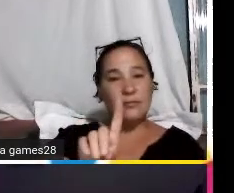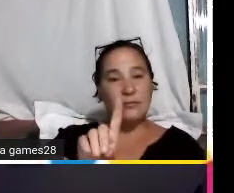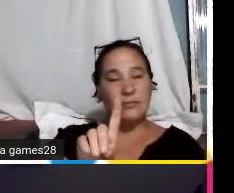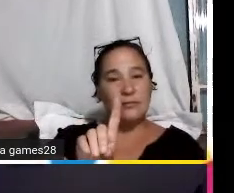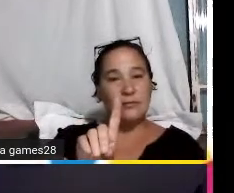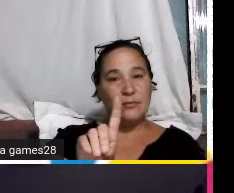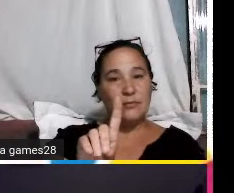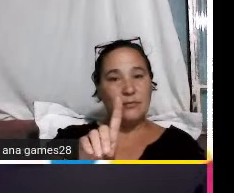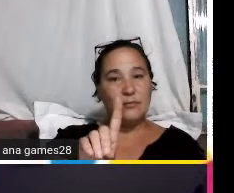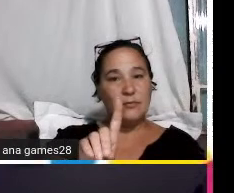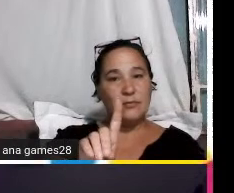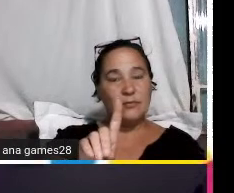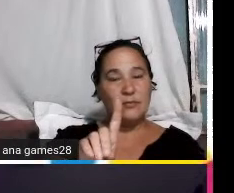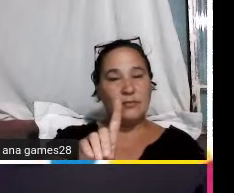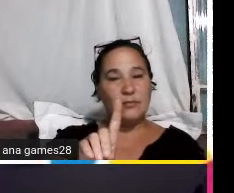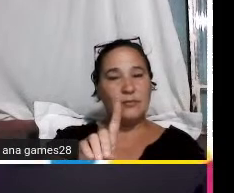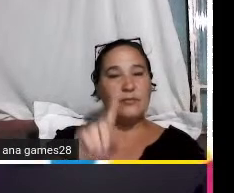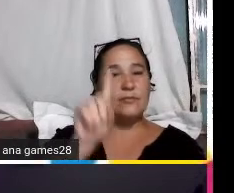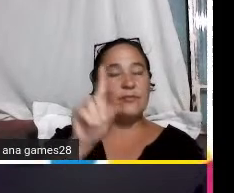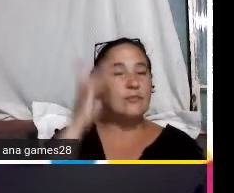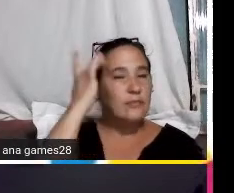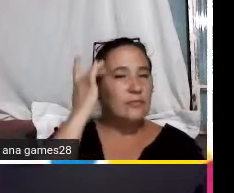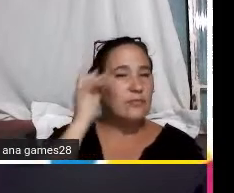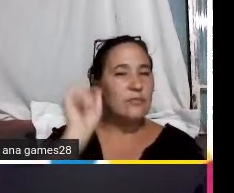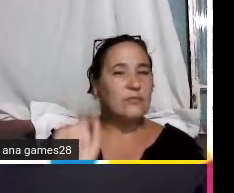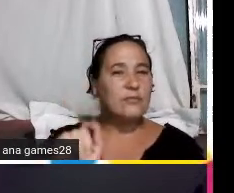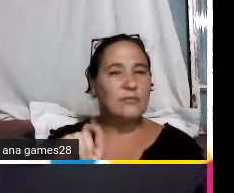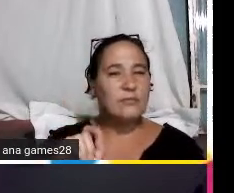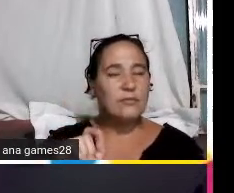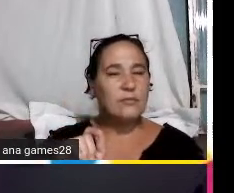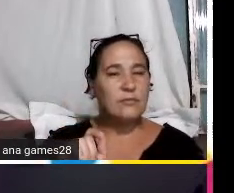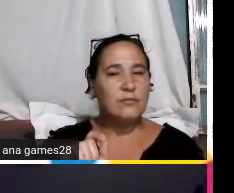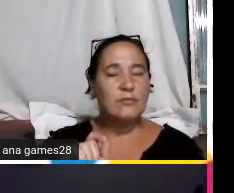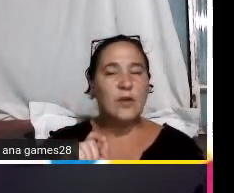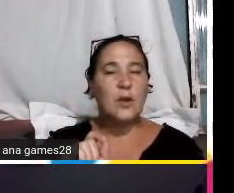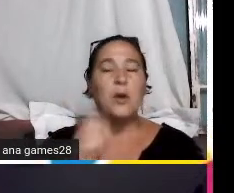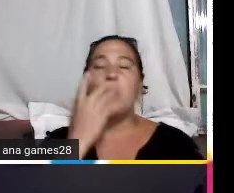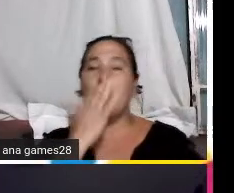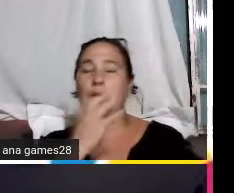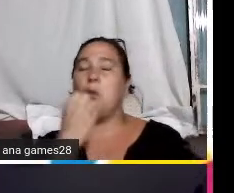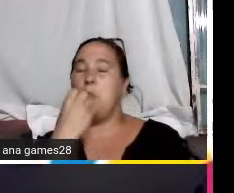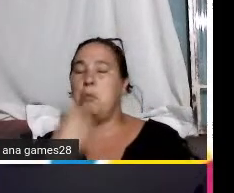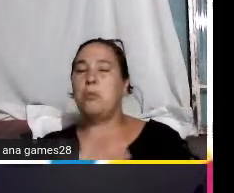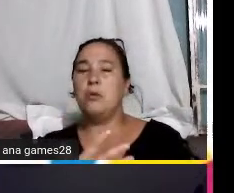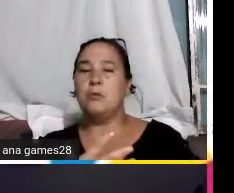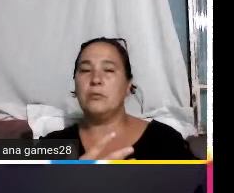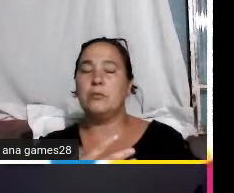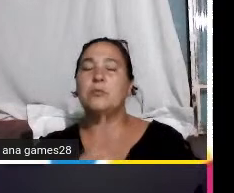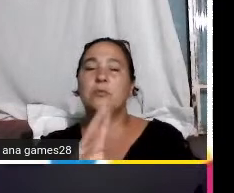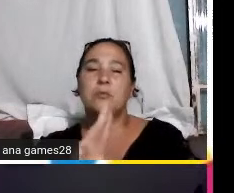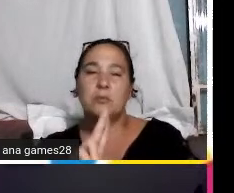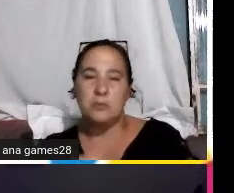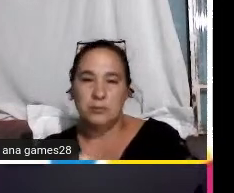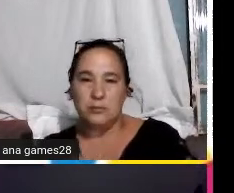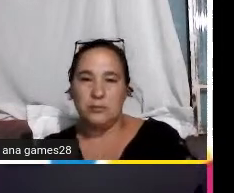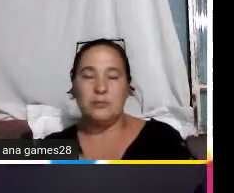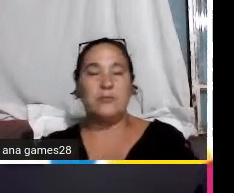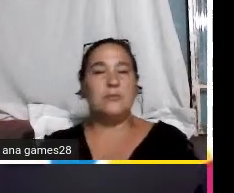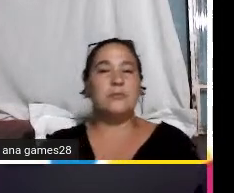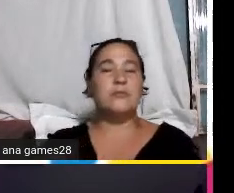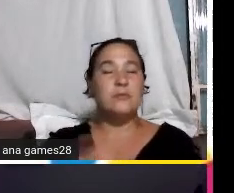de um azul claro que eu acho que nós julgamos uma cor apropriada para o aplicativo próximo